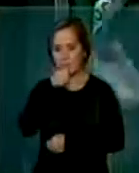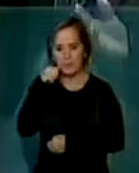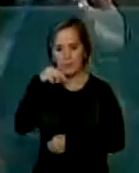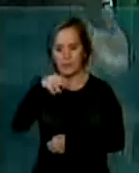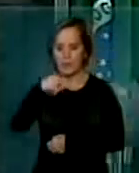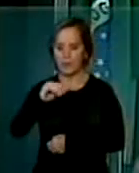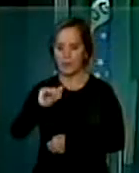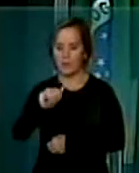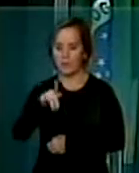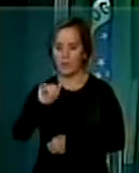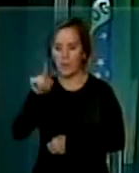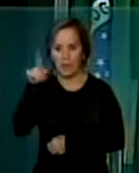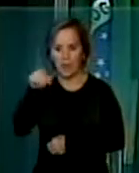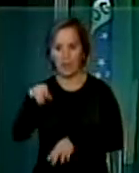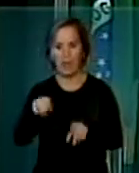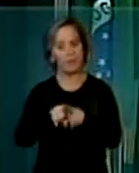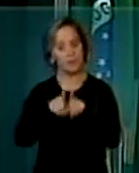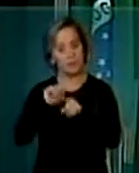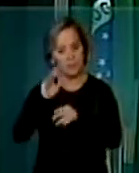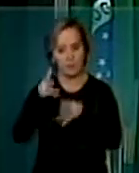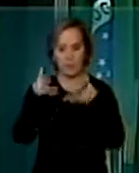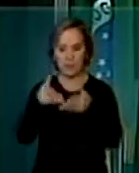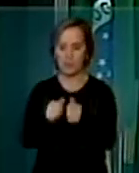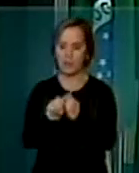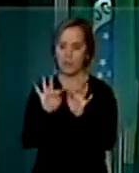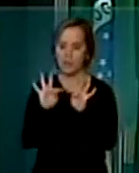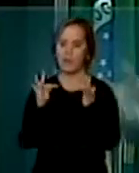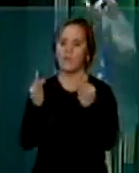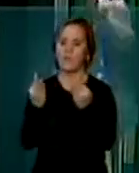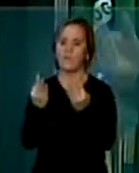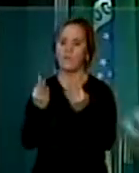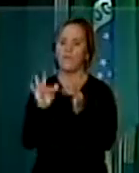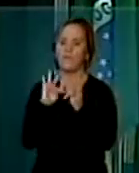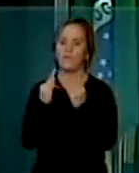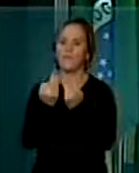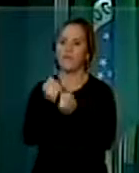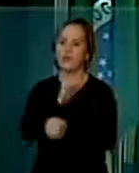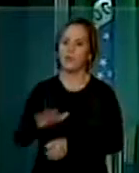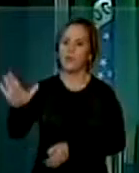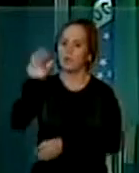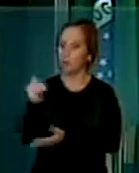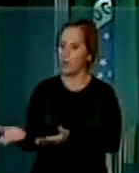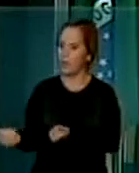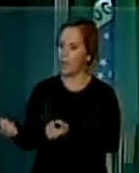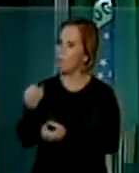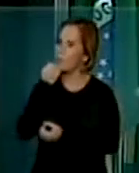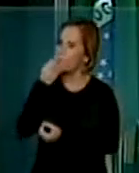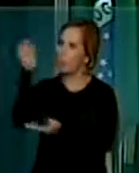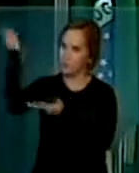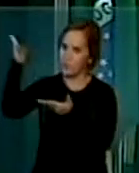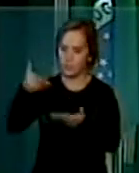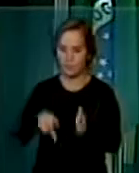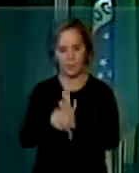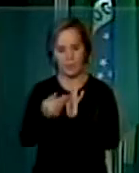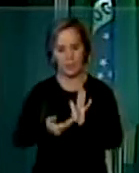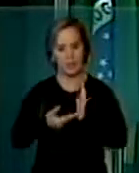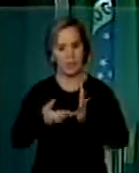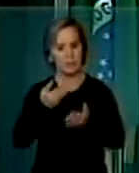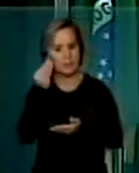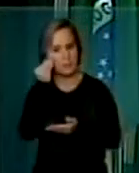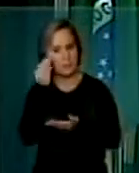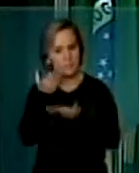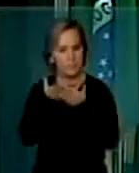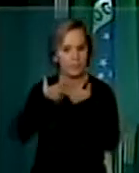Galo, que é membro também do Fórum Nacional de Juventude. Sejam bem-vindos à Câmara dos Deputados. Vieram aqui para tratar de assuntos de